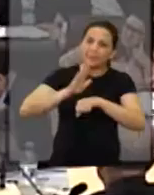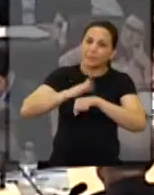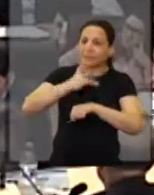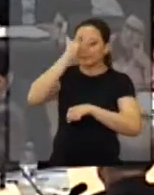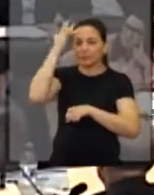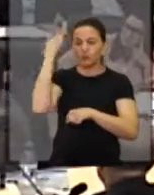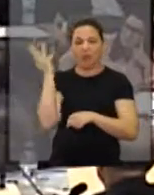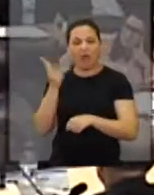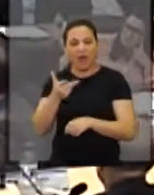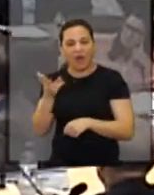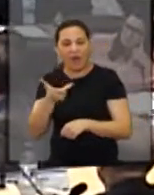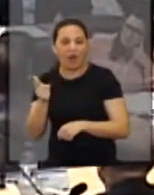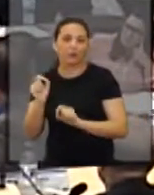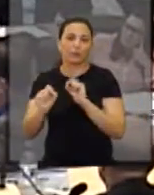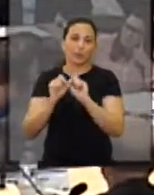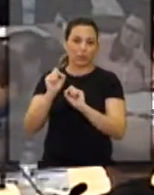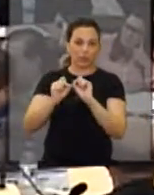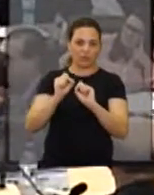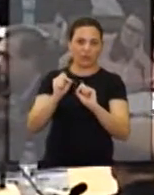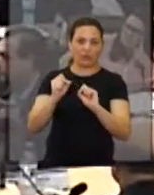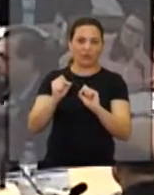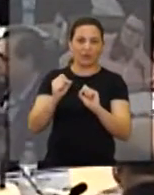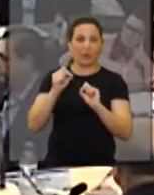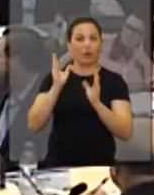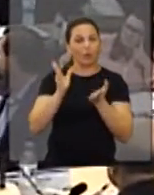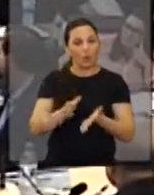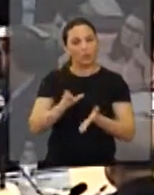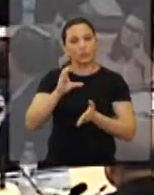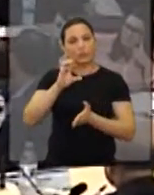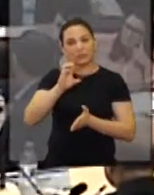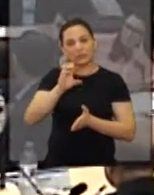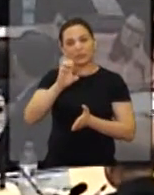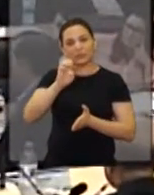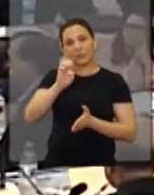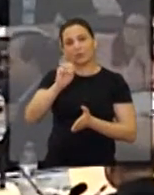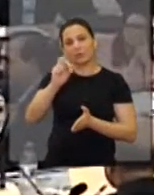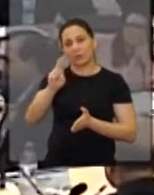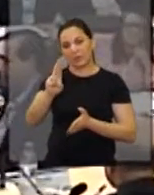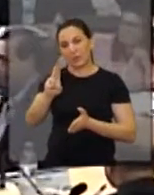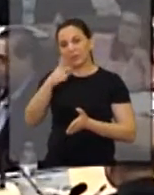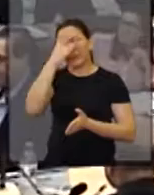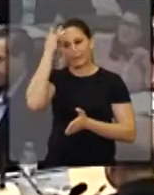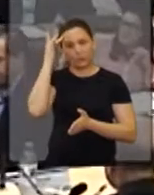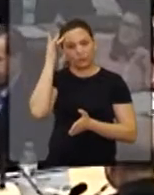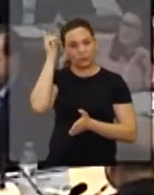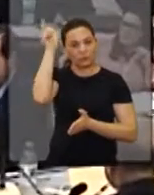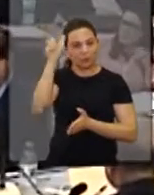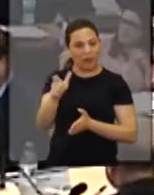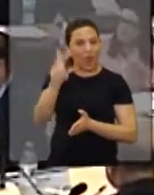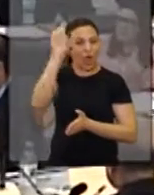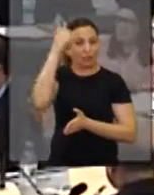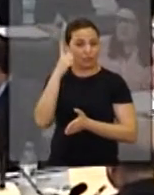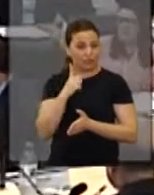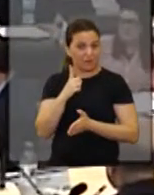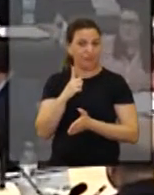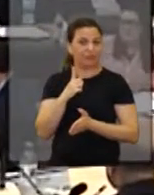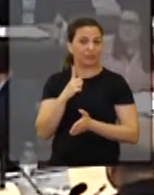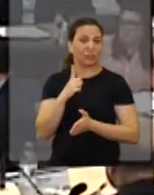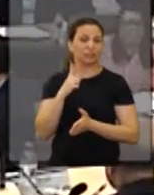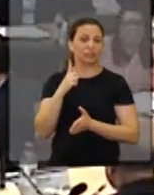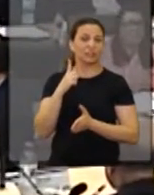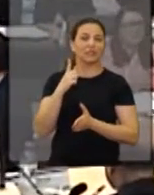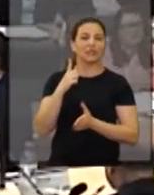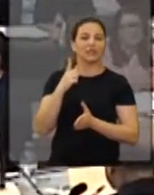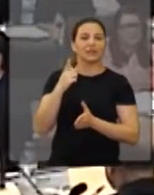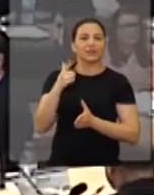e nós precisamos angelizar isso. Hoje, o Centro de Especialização de Araraquara com Garlip tem sido um